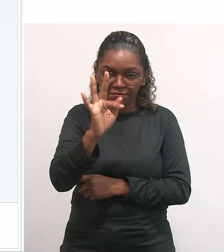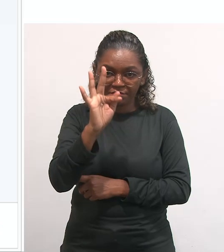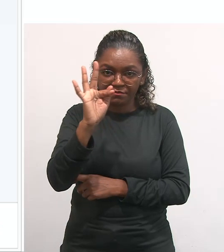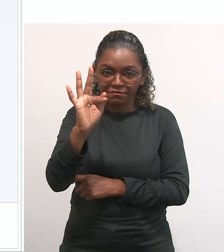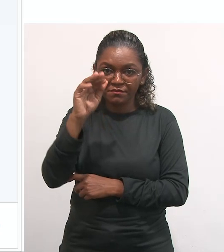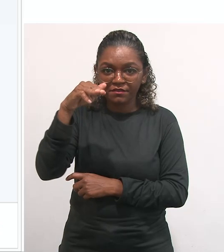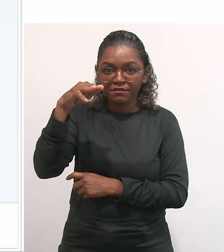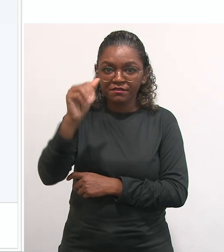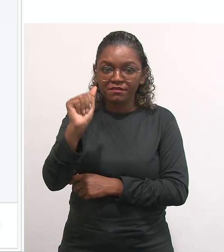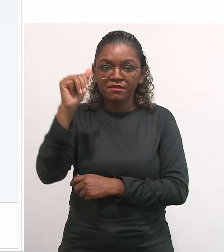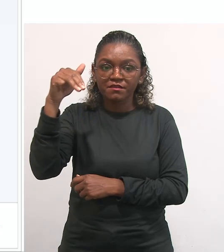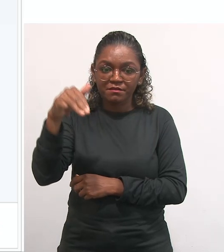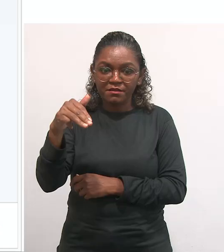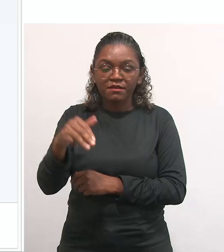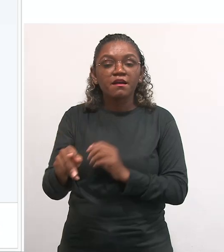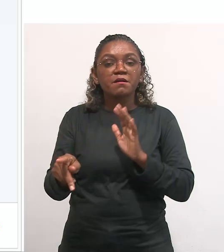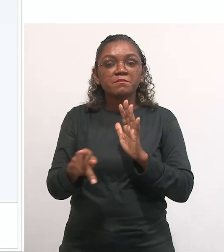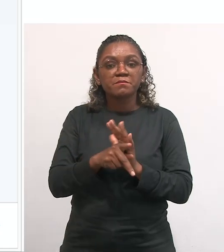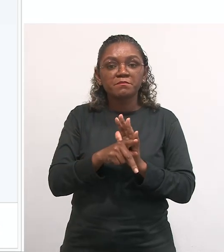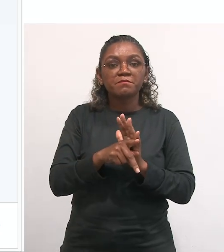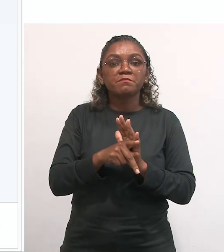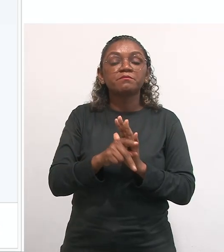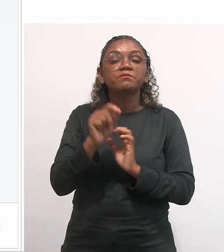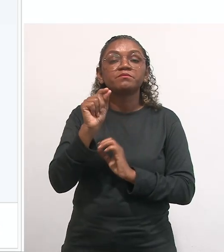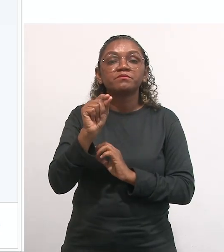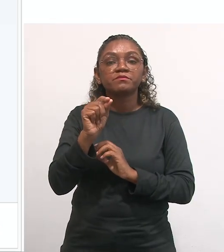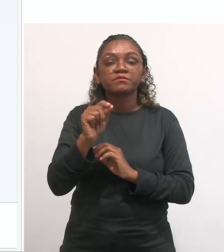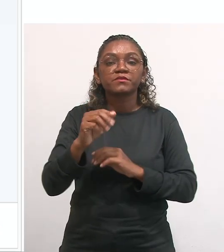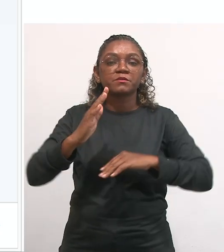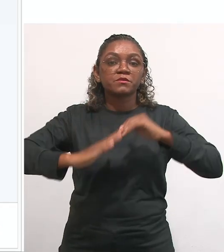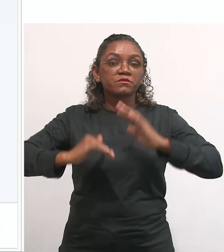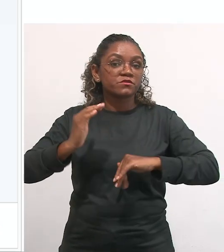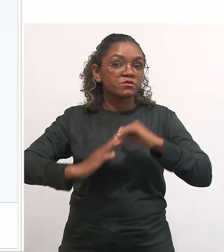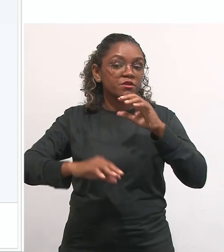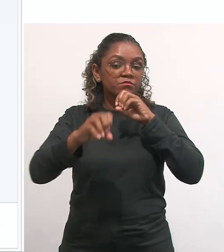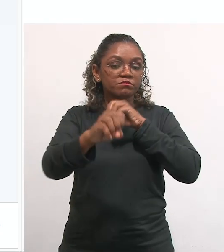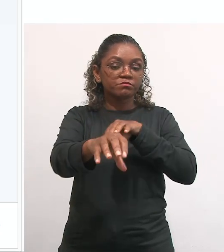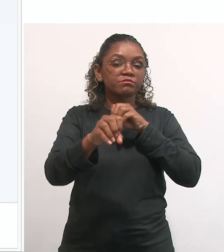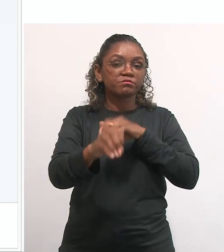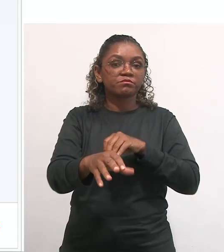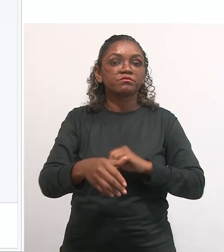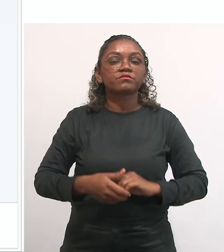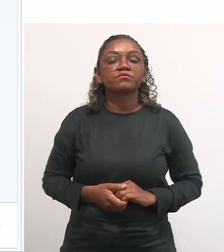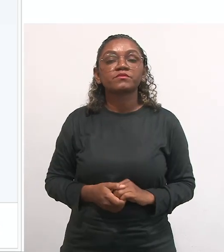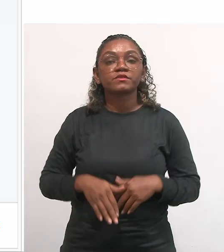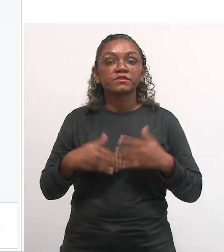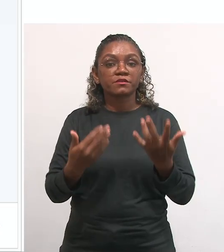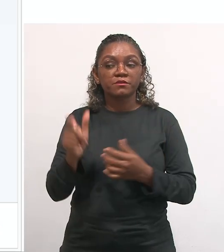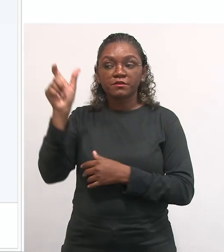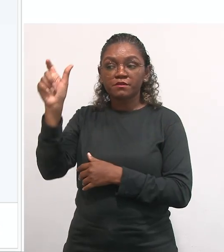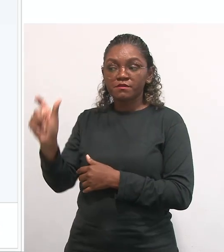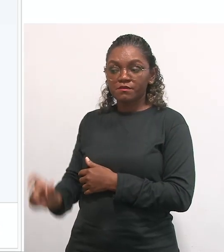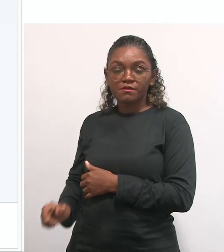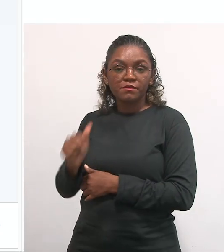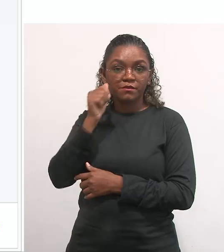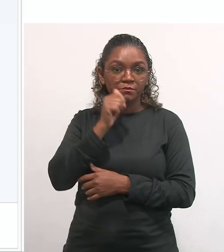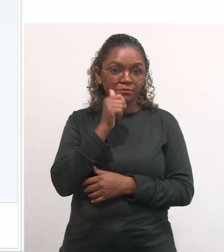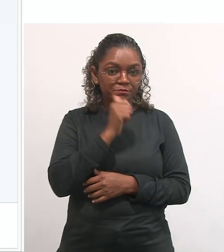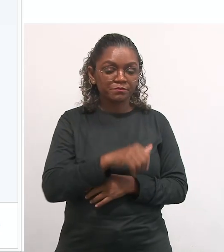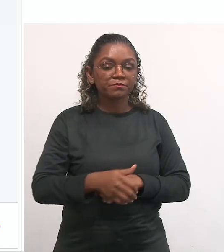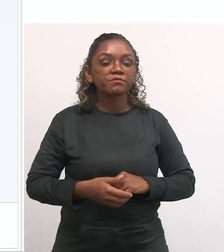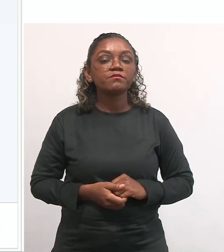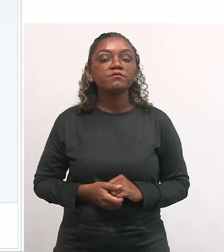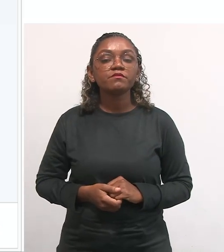outra especialista em educação e para ela, aqui na compilação que a Priscila